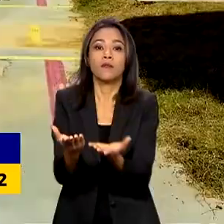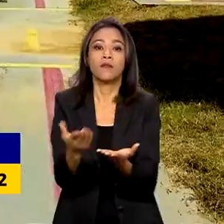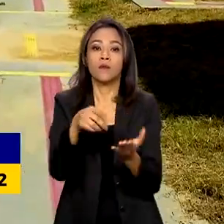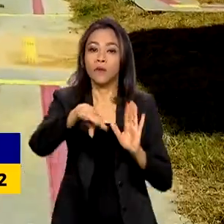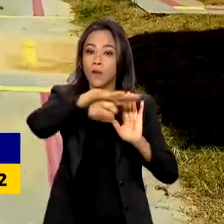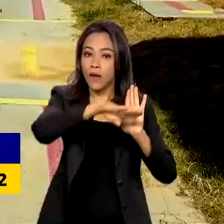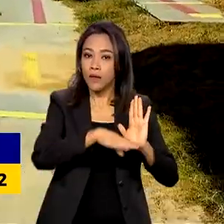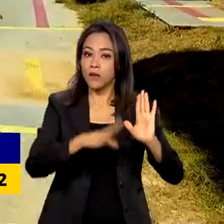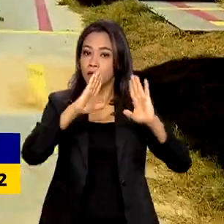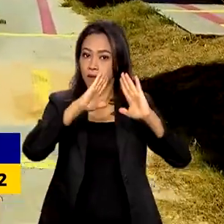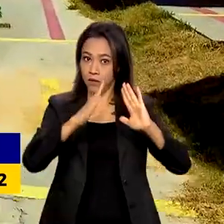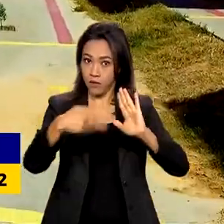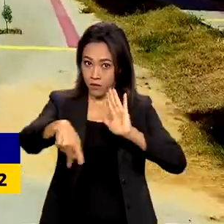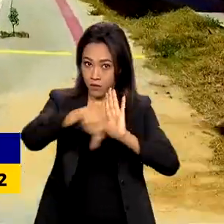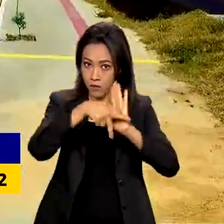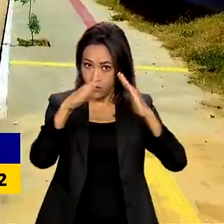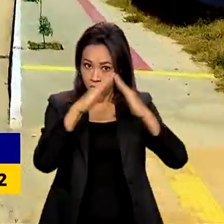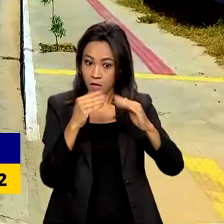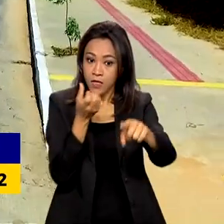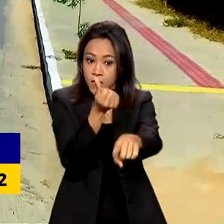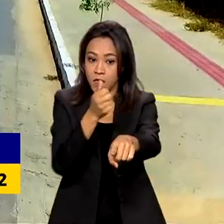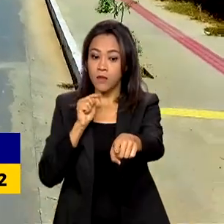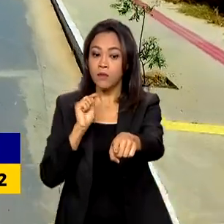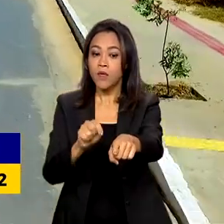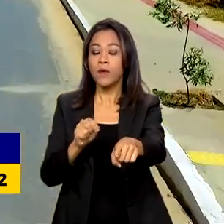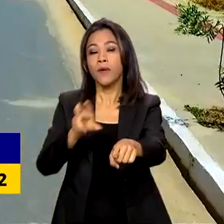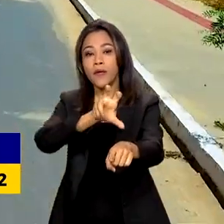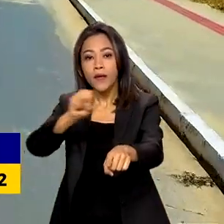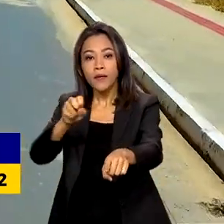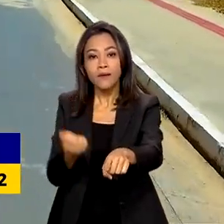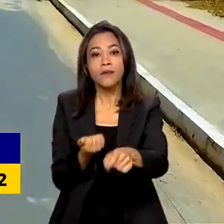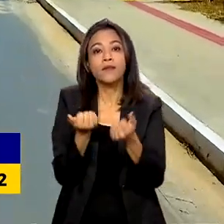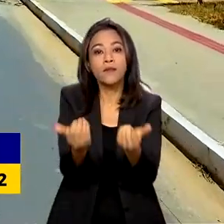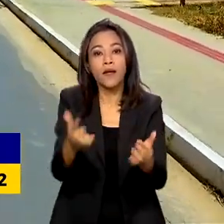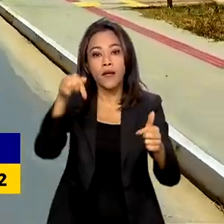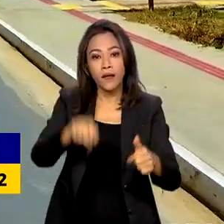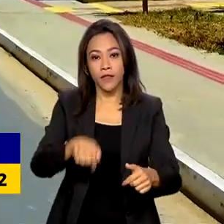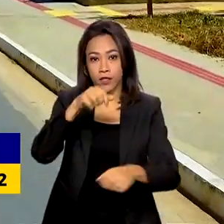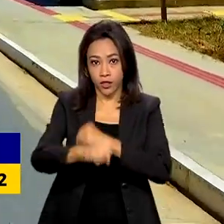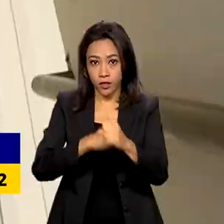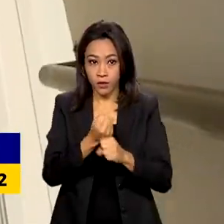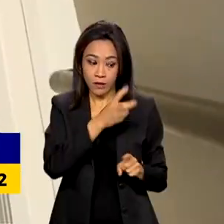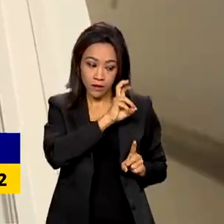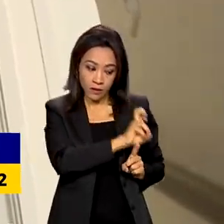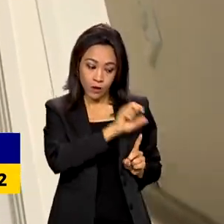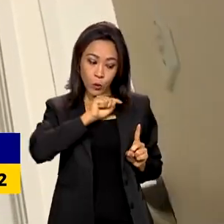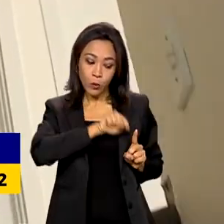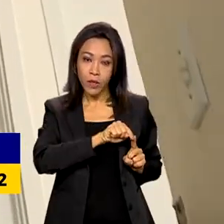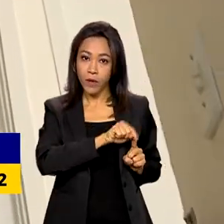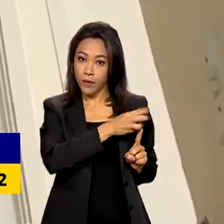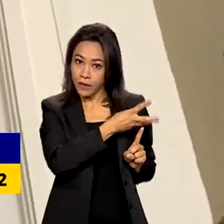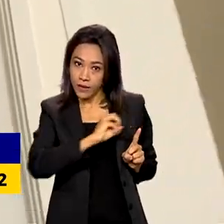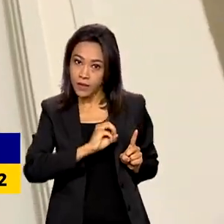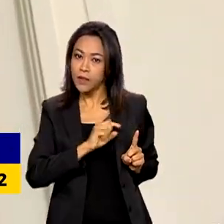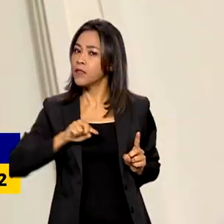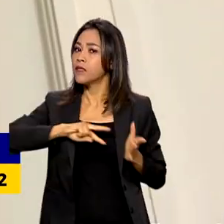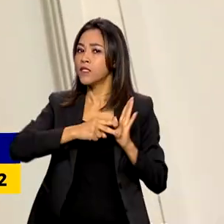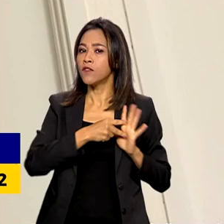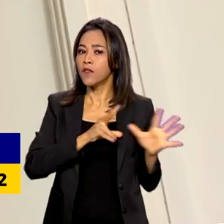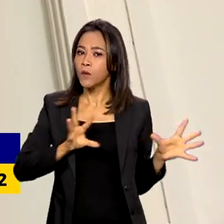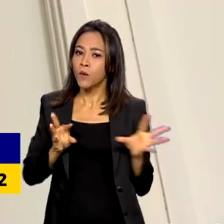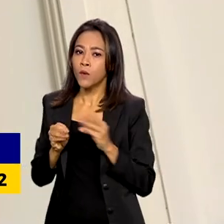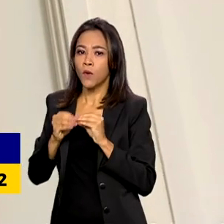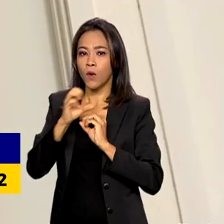Vida. Das 6.500 casas entregues este ano, cerca de 5.300, ou seja, 82%,